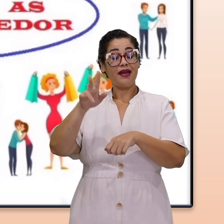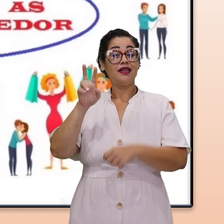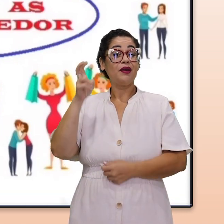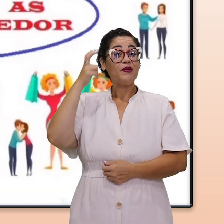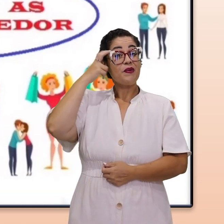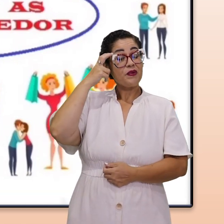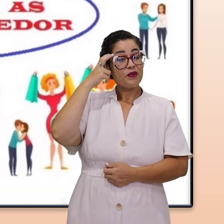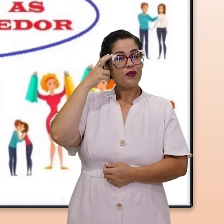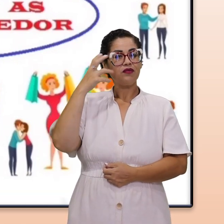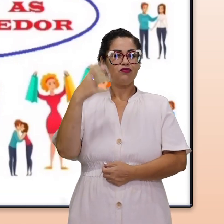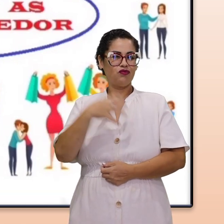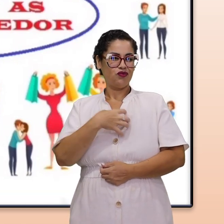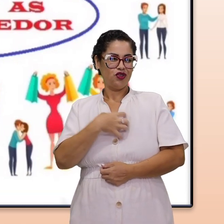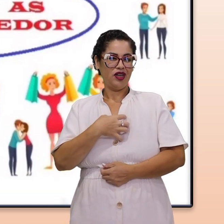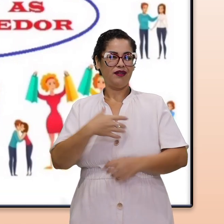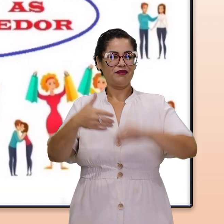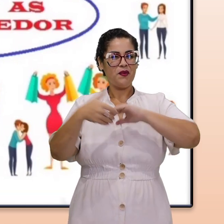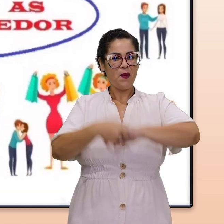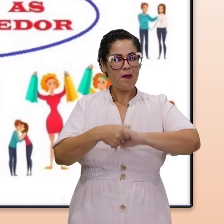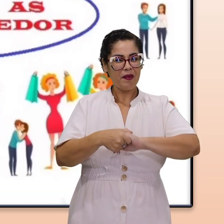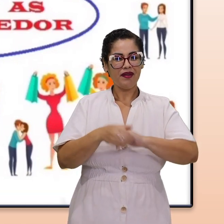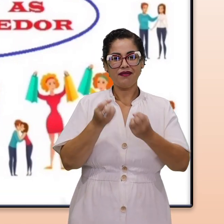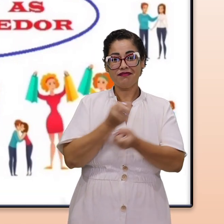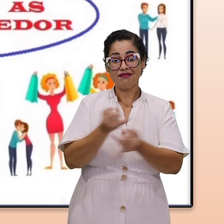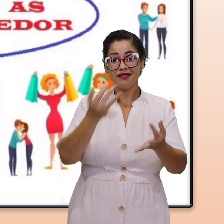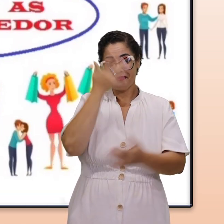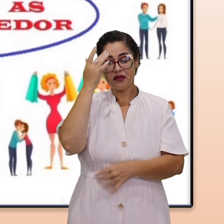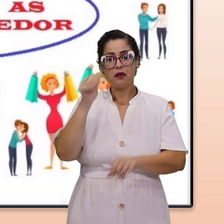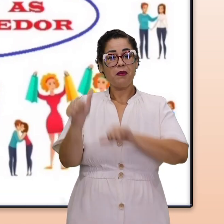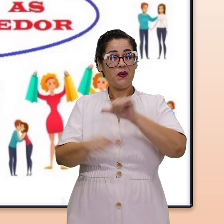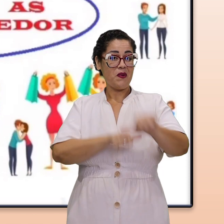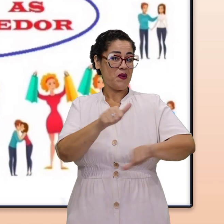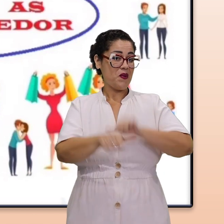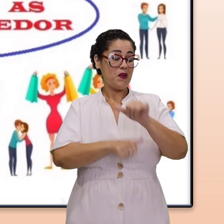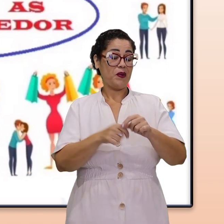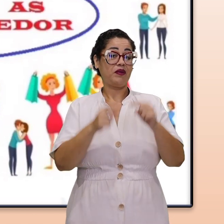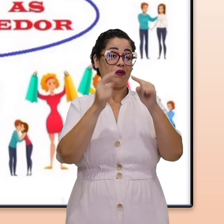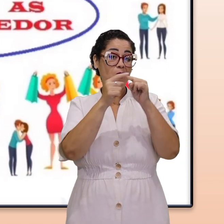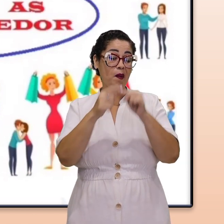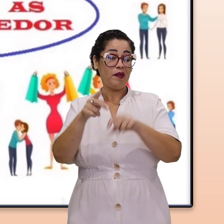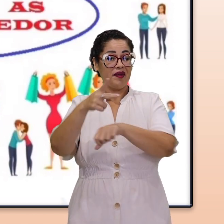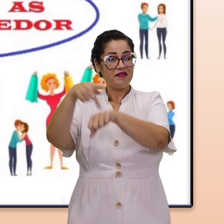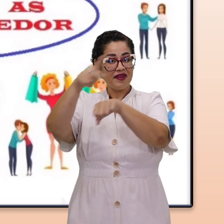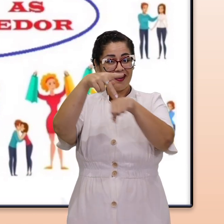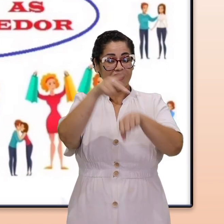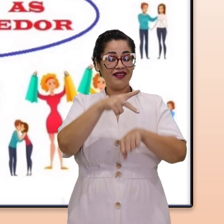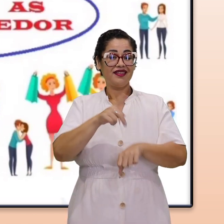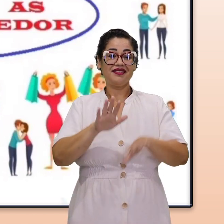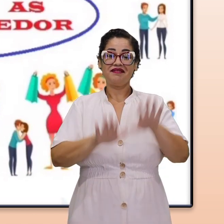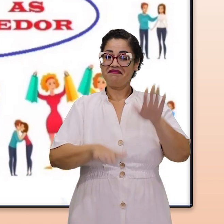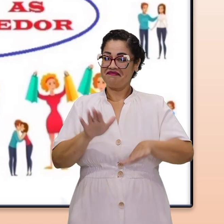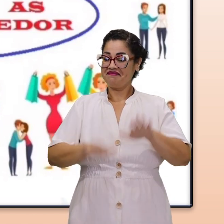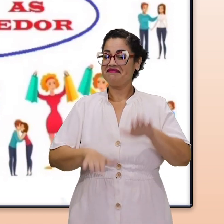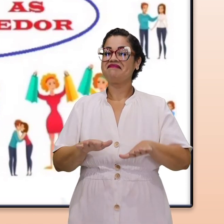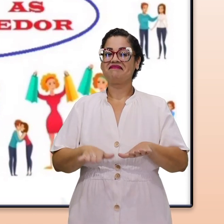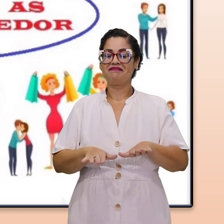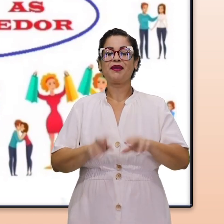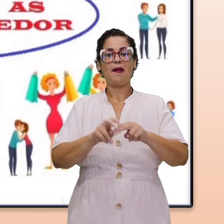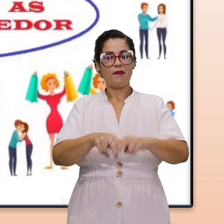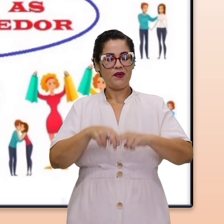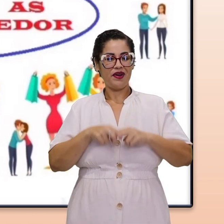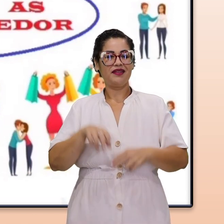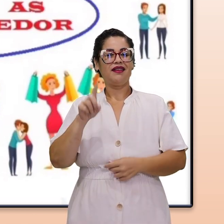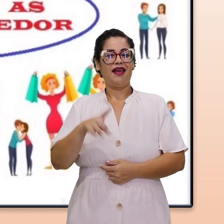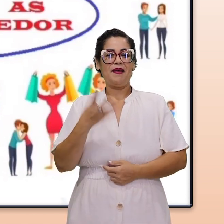abordadas quando o assunto é cultura é que a maneira de cumprimentar outras pessoas muda muito. de acordo com o país que estamos.